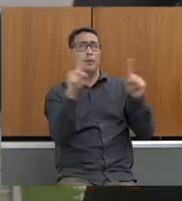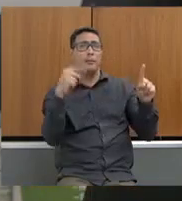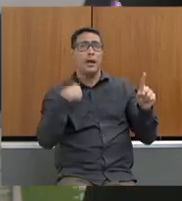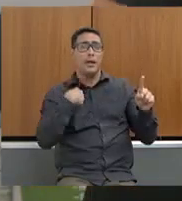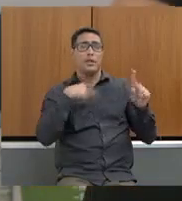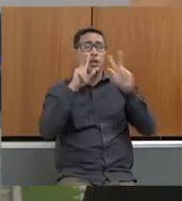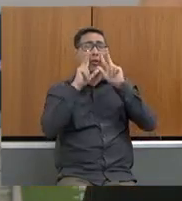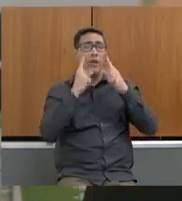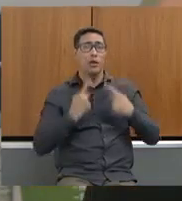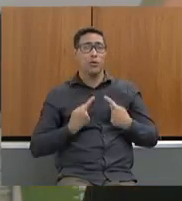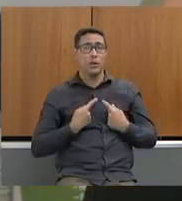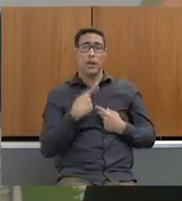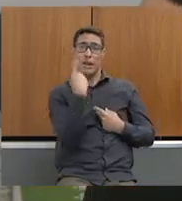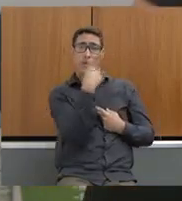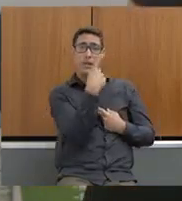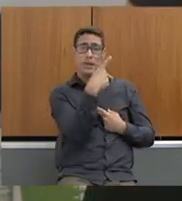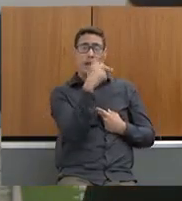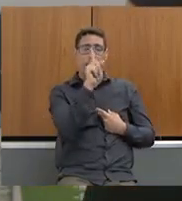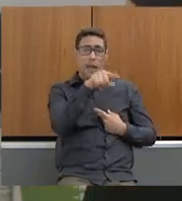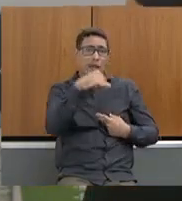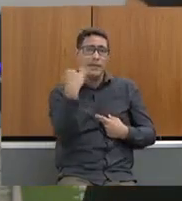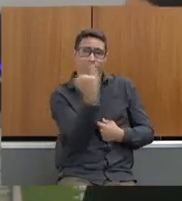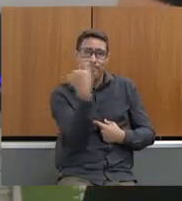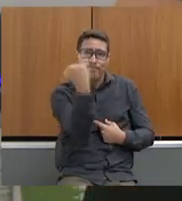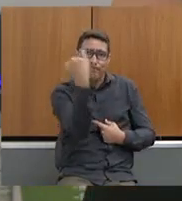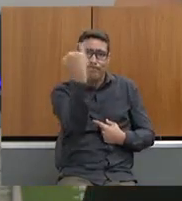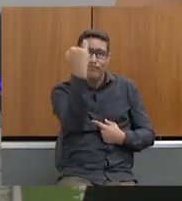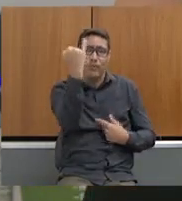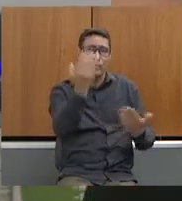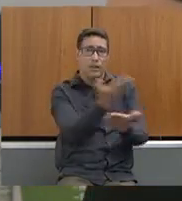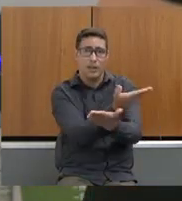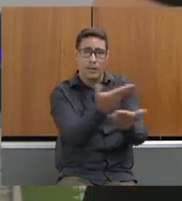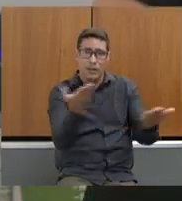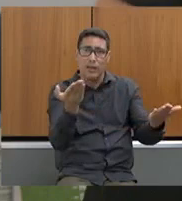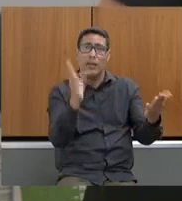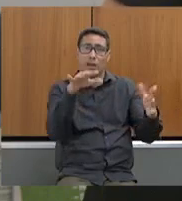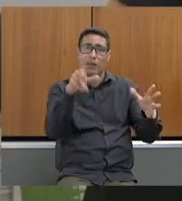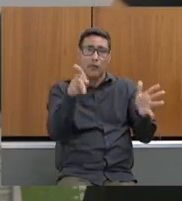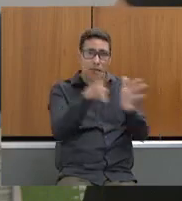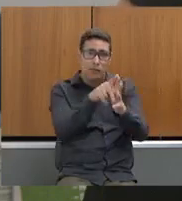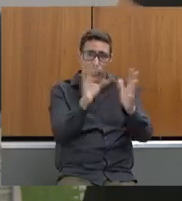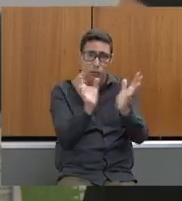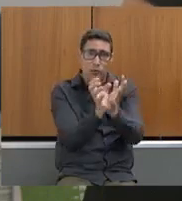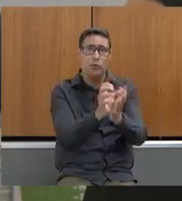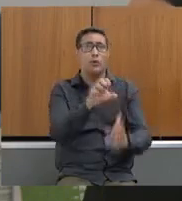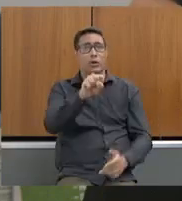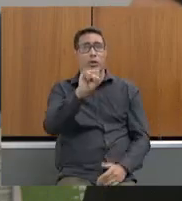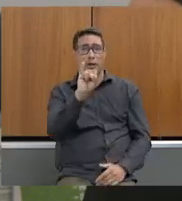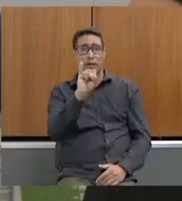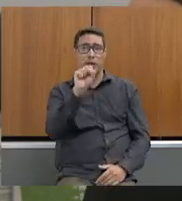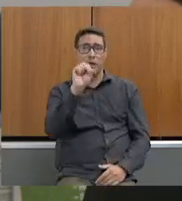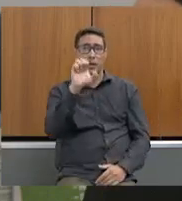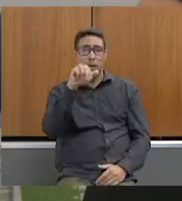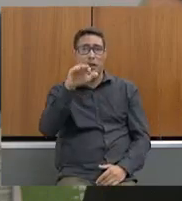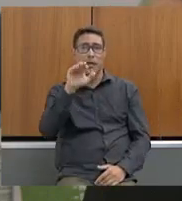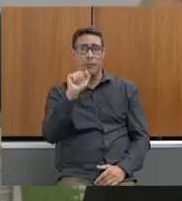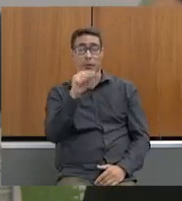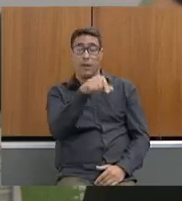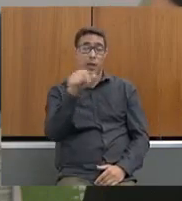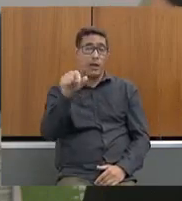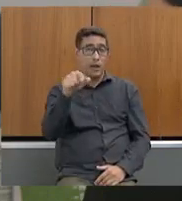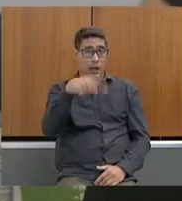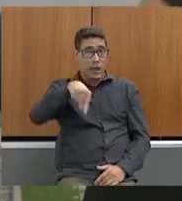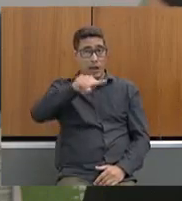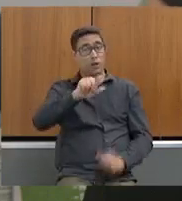reconhecemos aqui a grandiosidade dos servidores que compõem o SISEMA. Porque são eles, juntamente com os seus gestores,